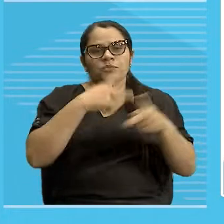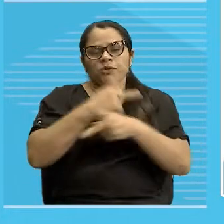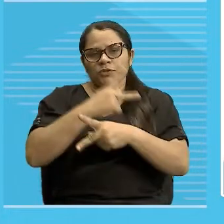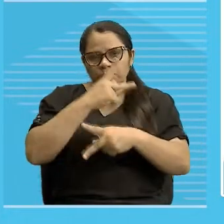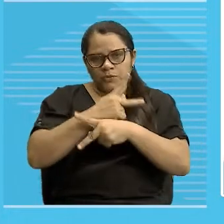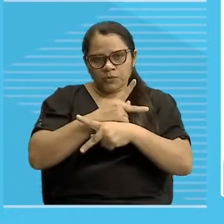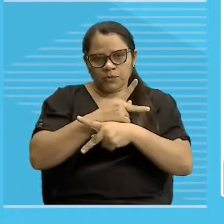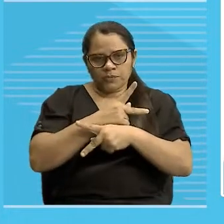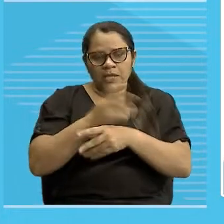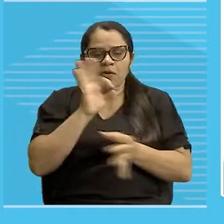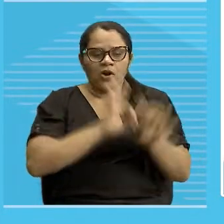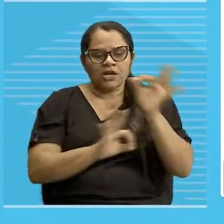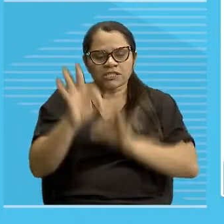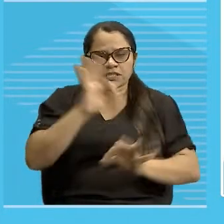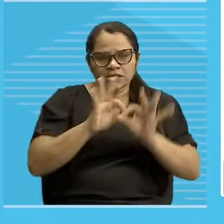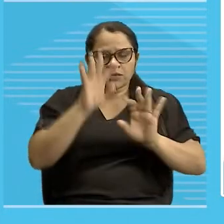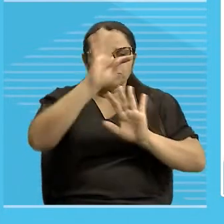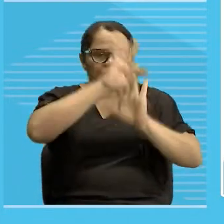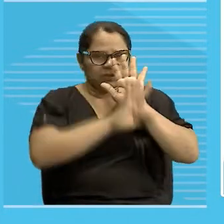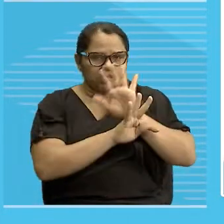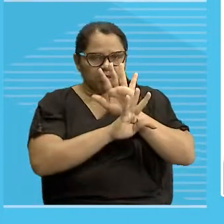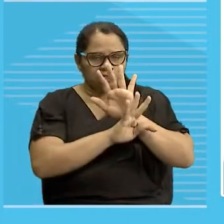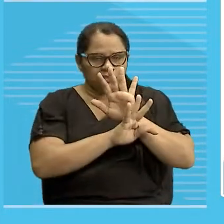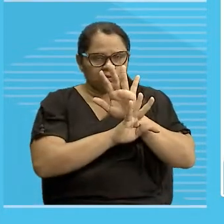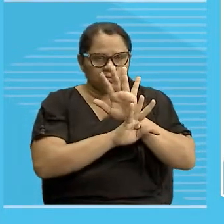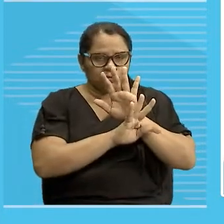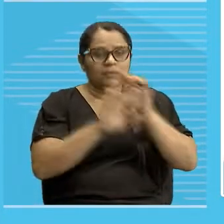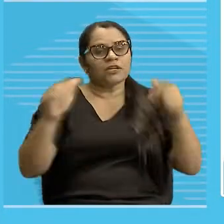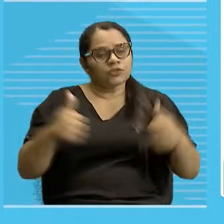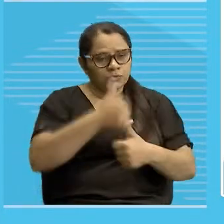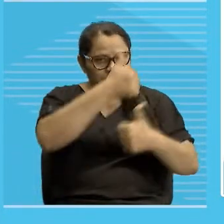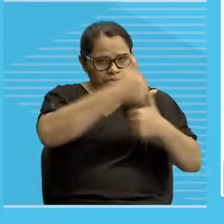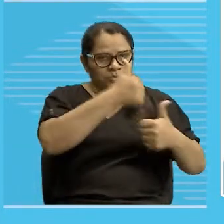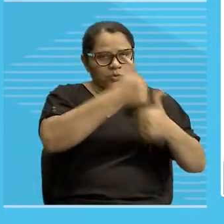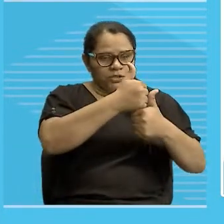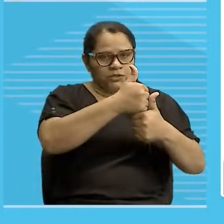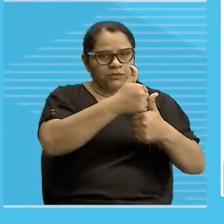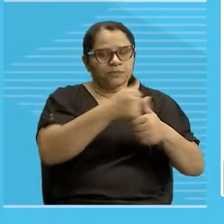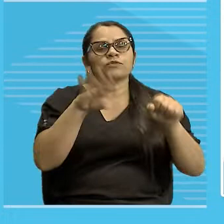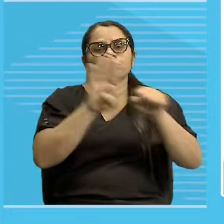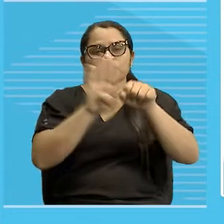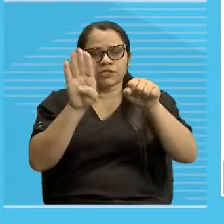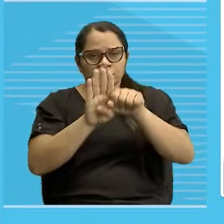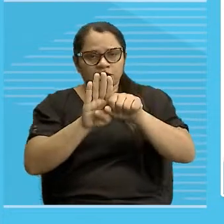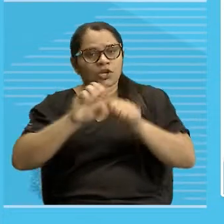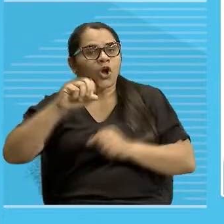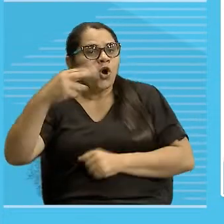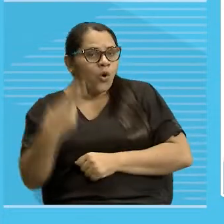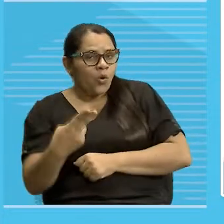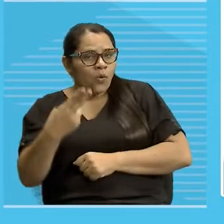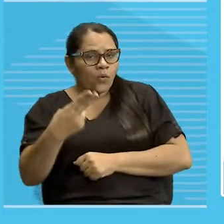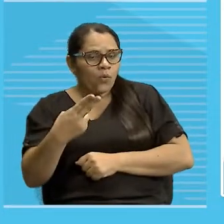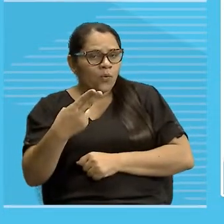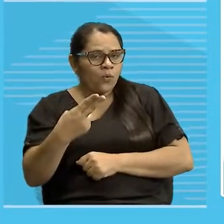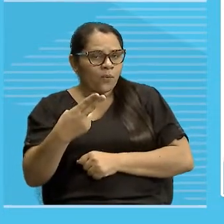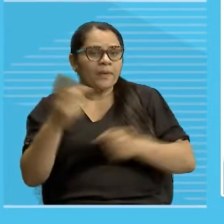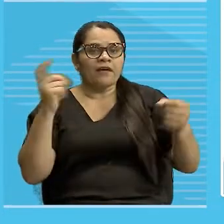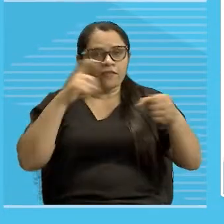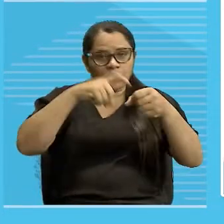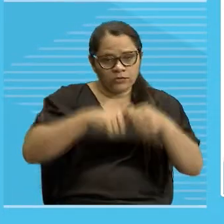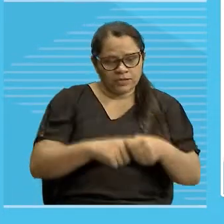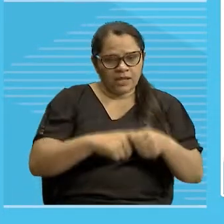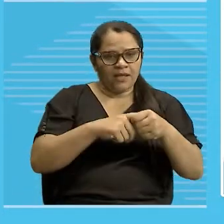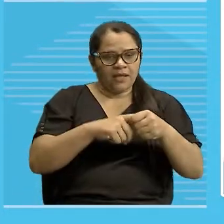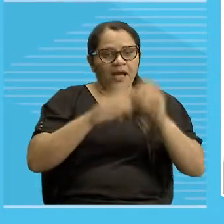organizador textual. Seja para substituir o substantivo, seja para fazer as chamadas retomadas.